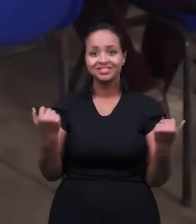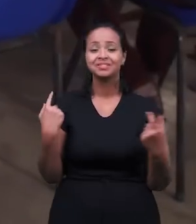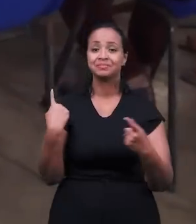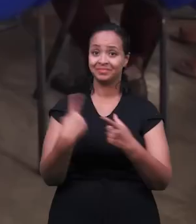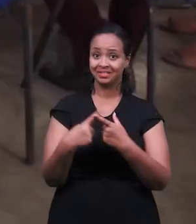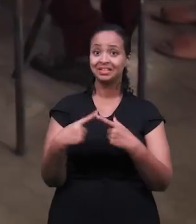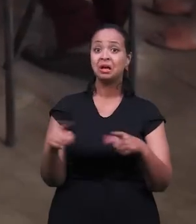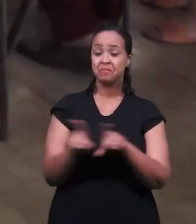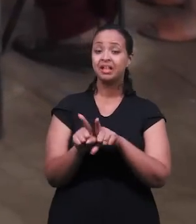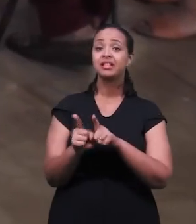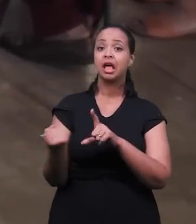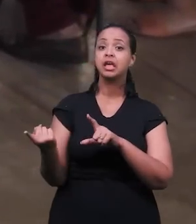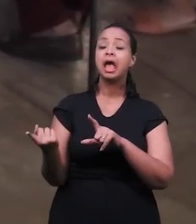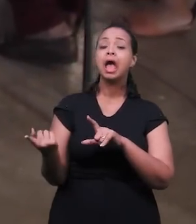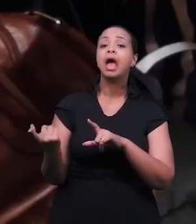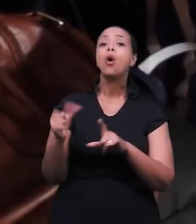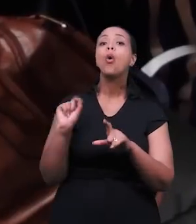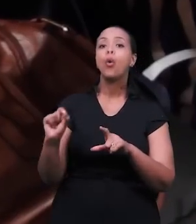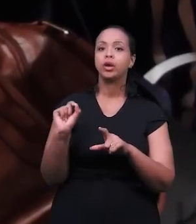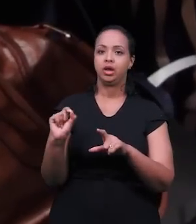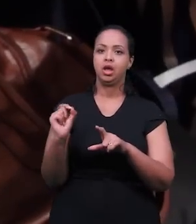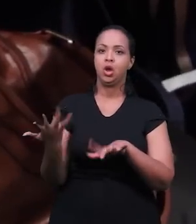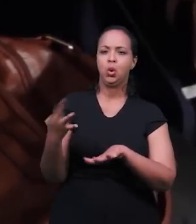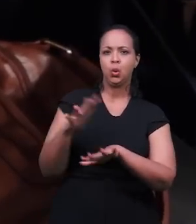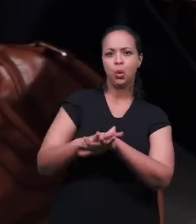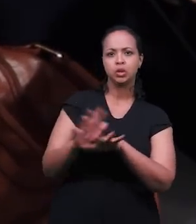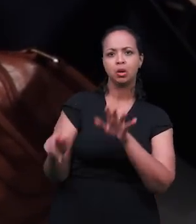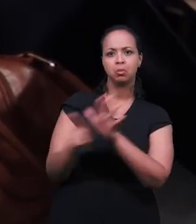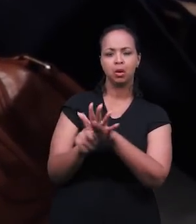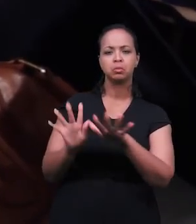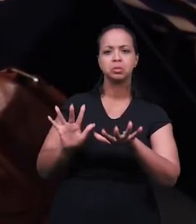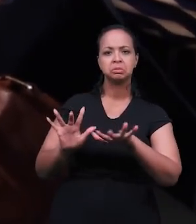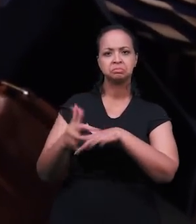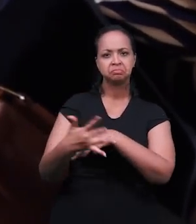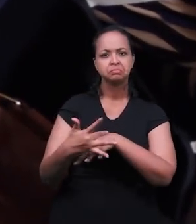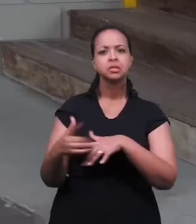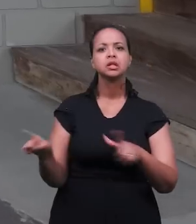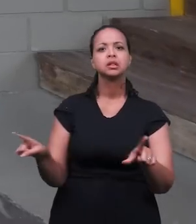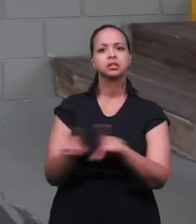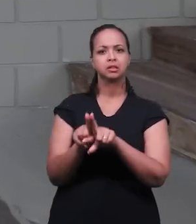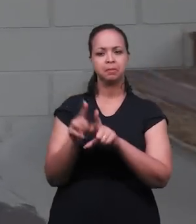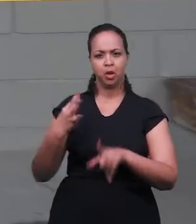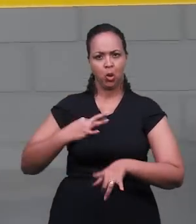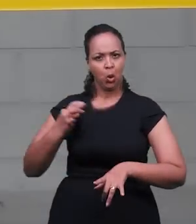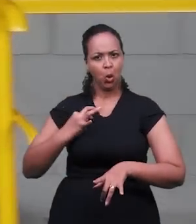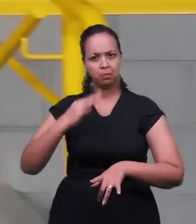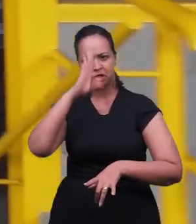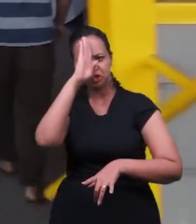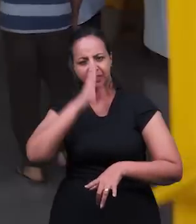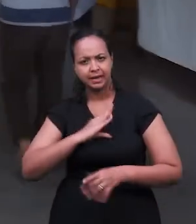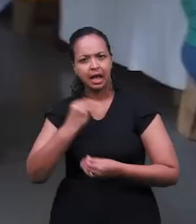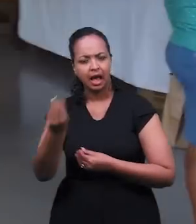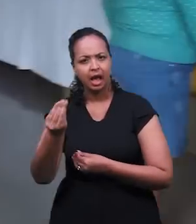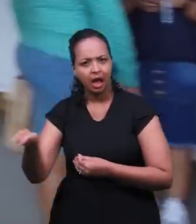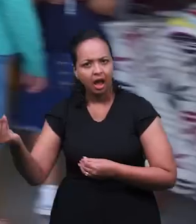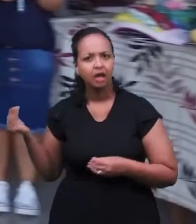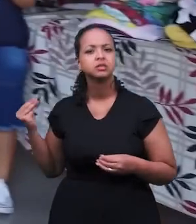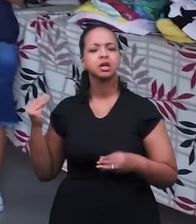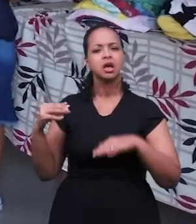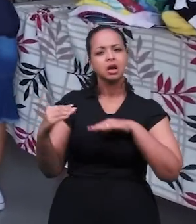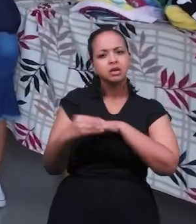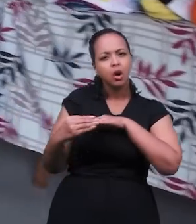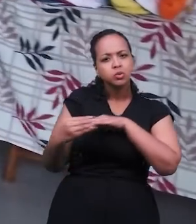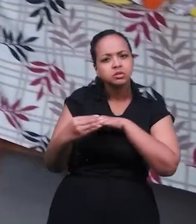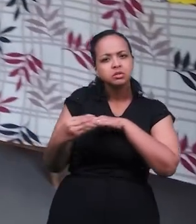Tem inclusão digital, tem divertimento para a criança aqui, roupa sendo distribuída de graça para as pessoas mais